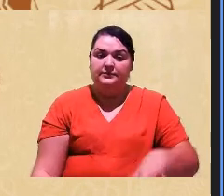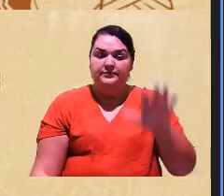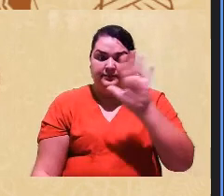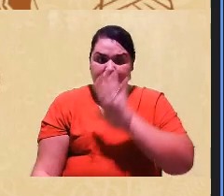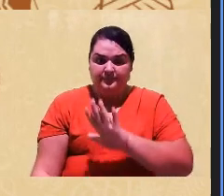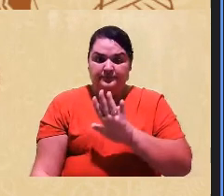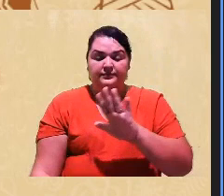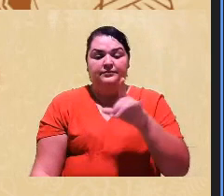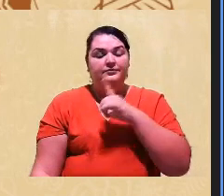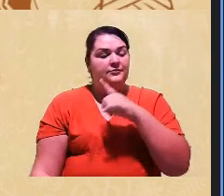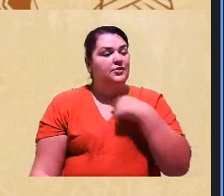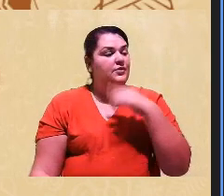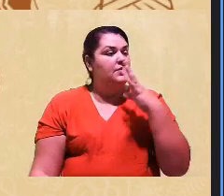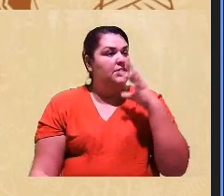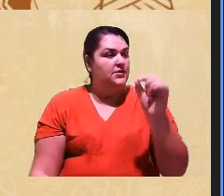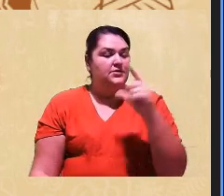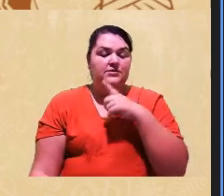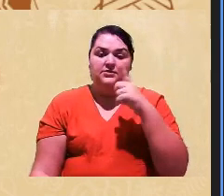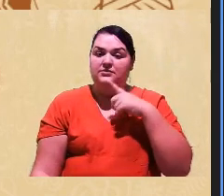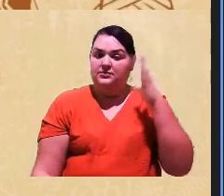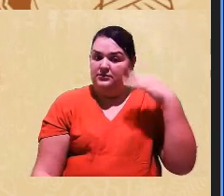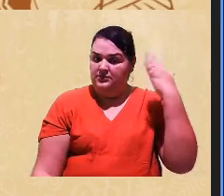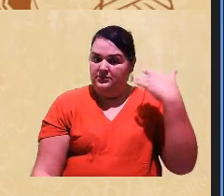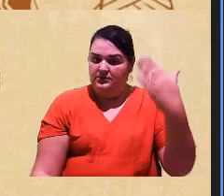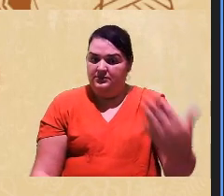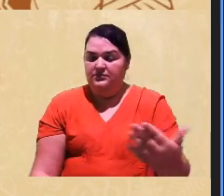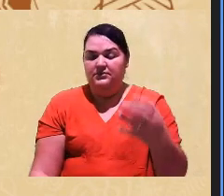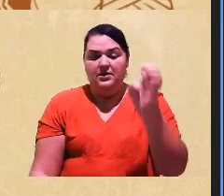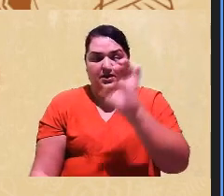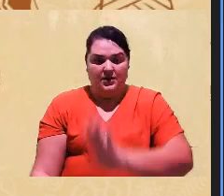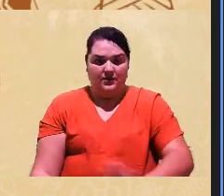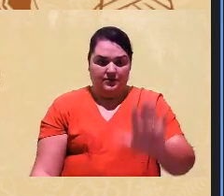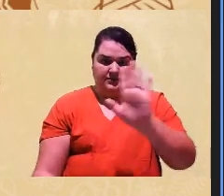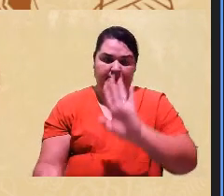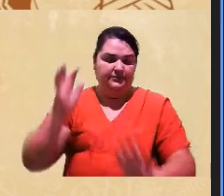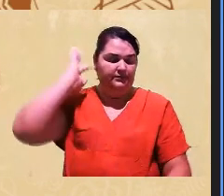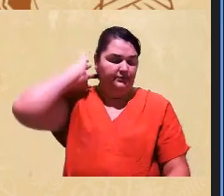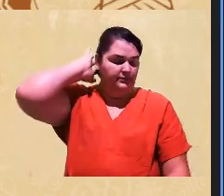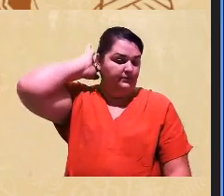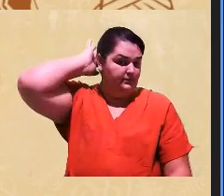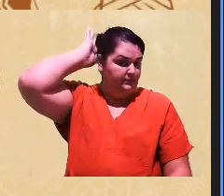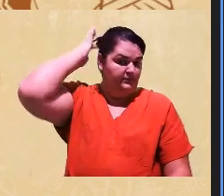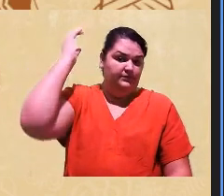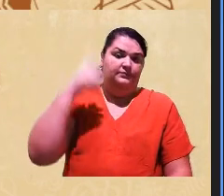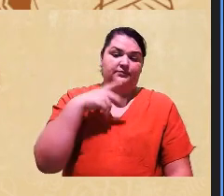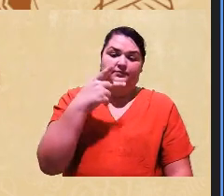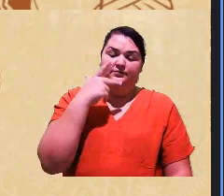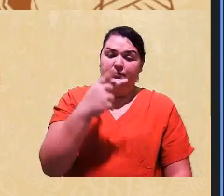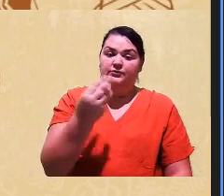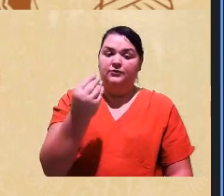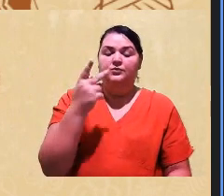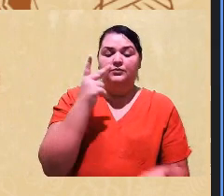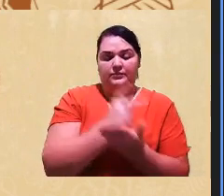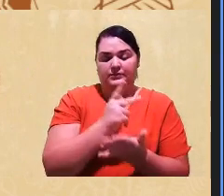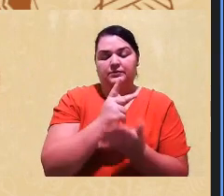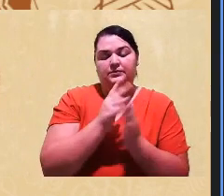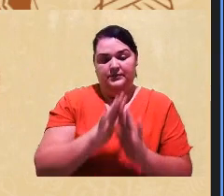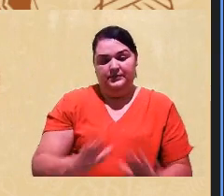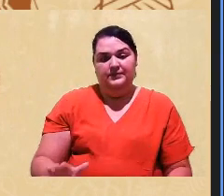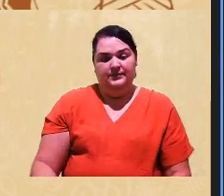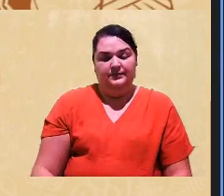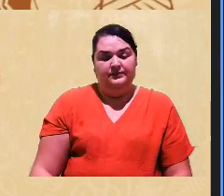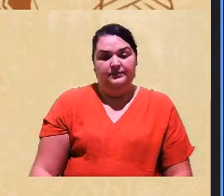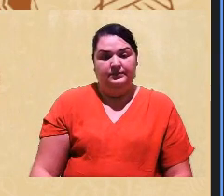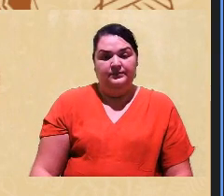reconheço nessas heranças europeias e Jessé Souza fala muito disso que é um dos